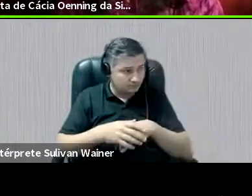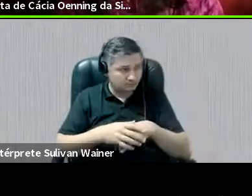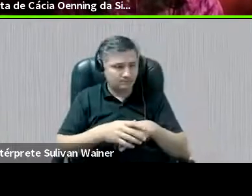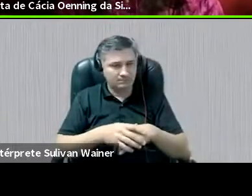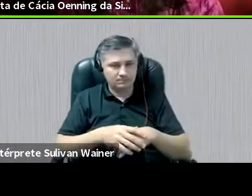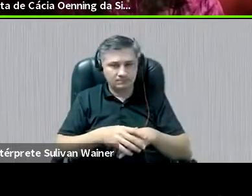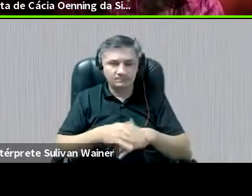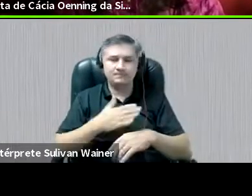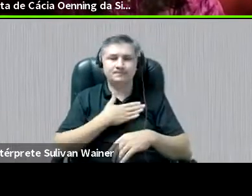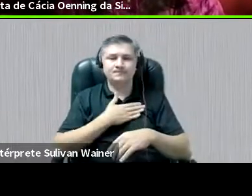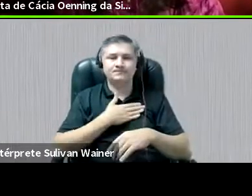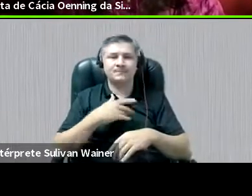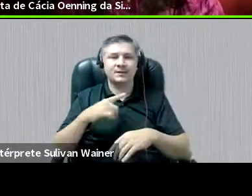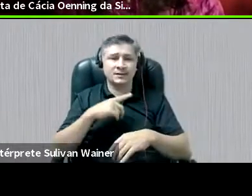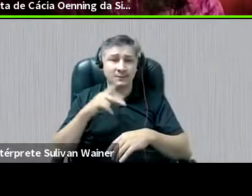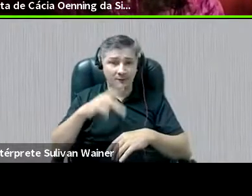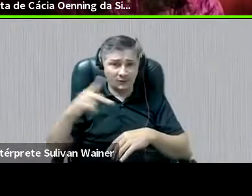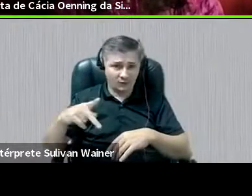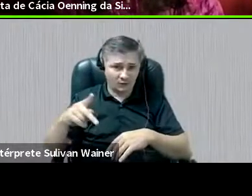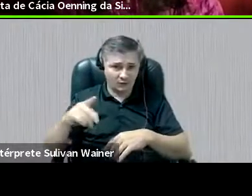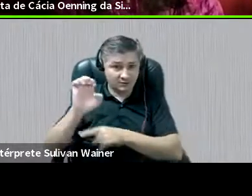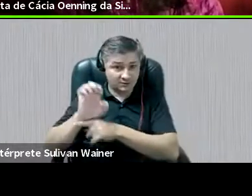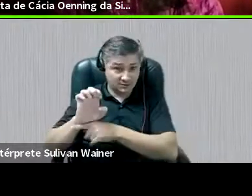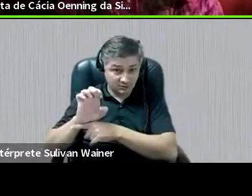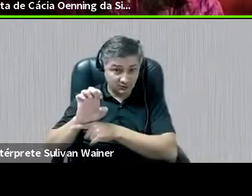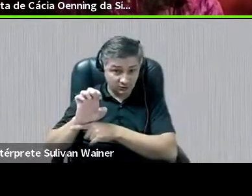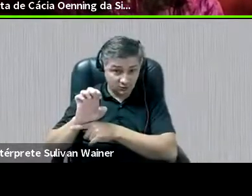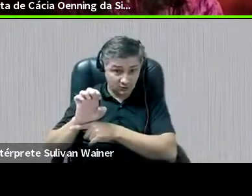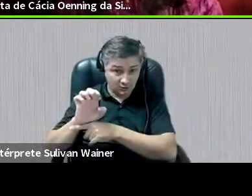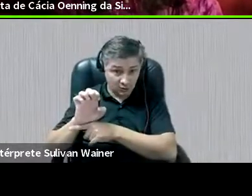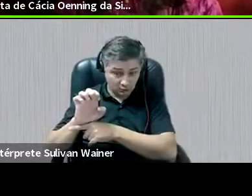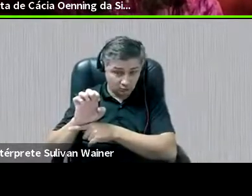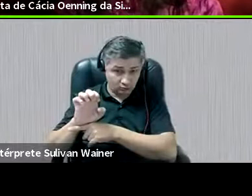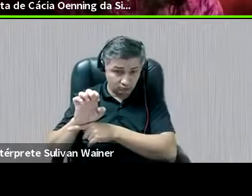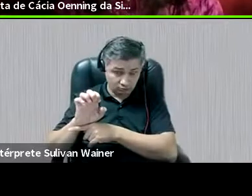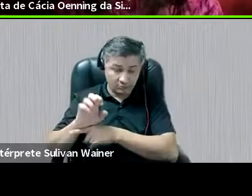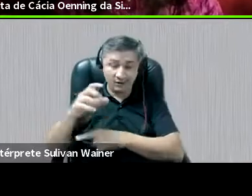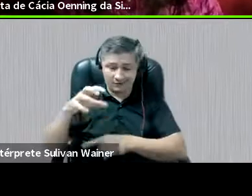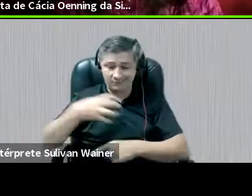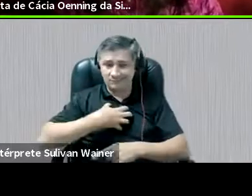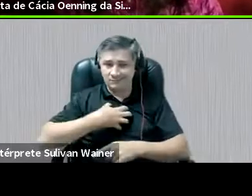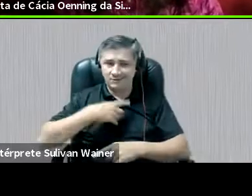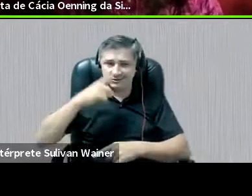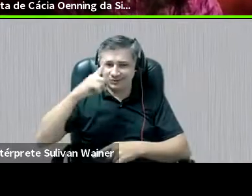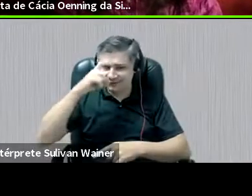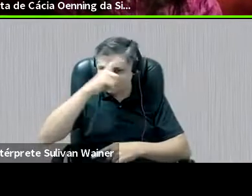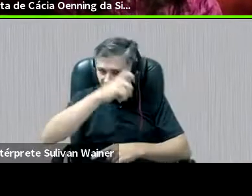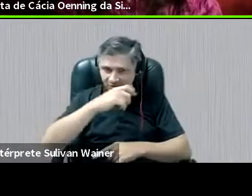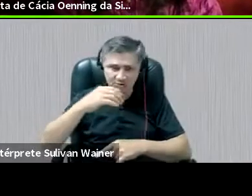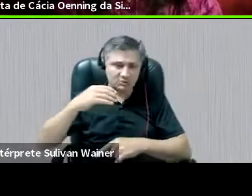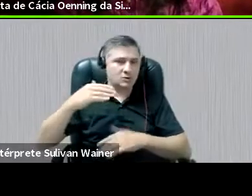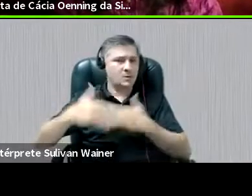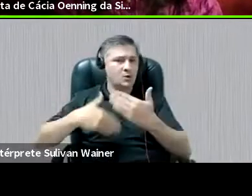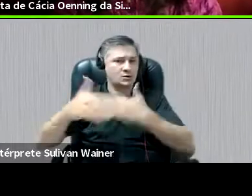professor da Rede Estadual de Santa Catarina e realmente está muito difícil os processos de ensino-aprendizagem. As crianças lembram